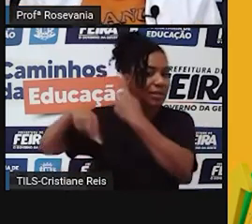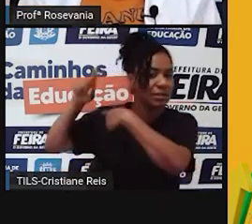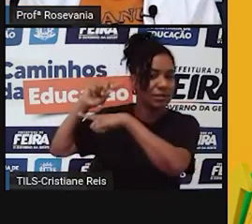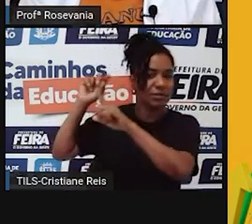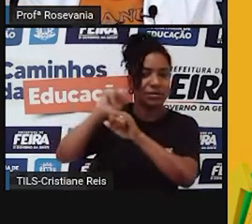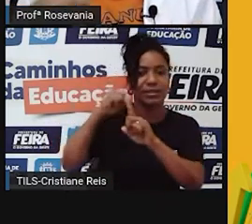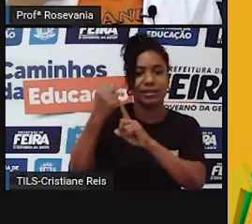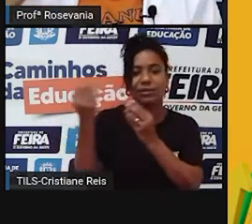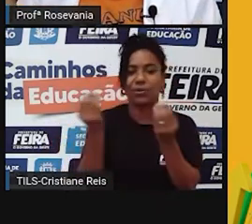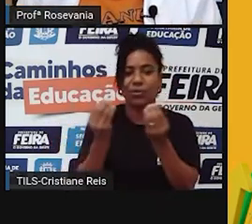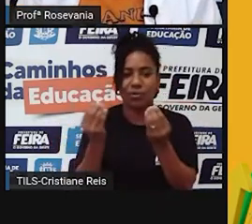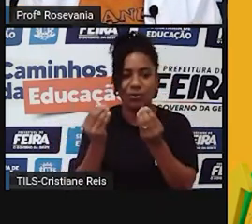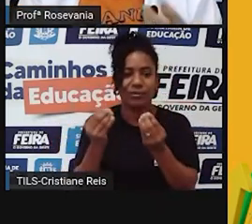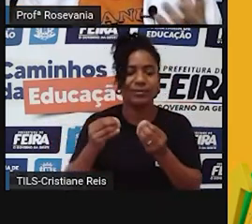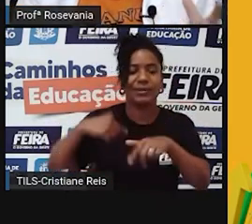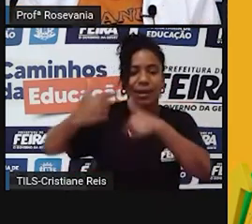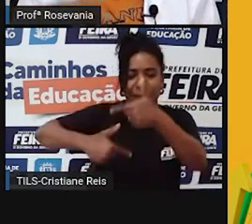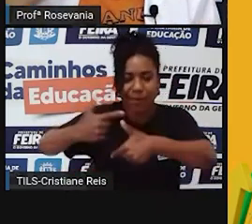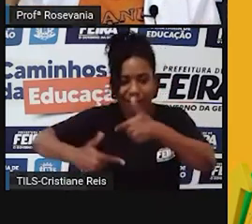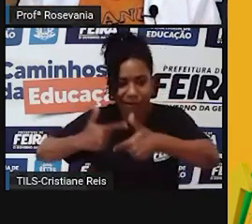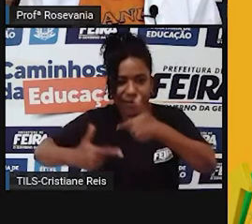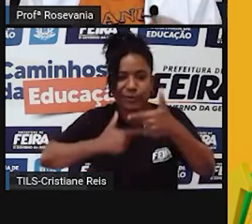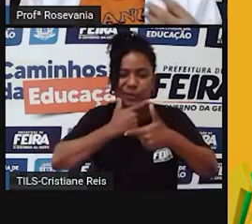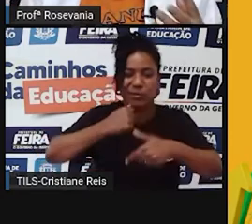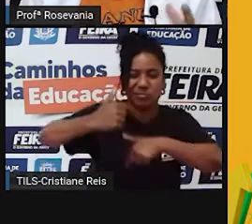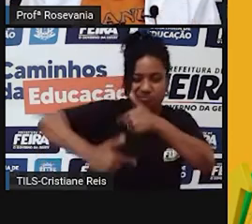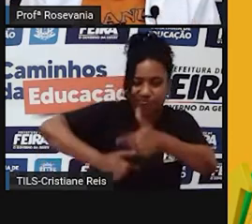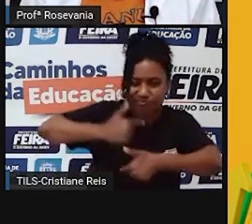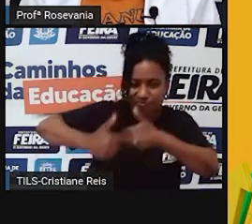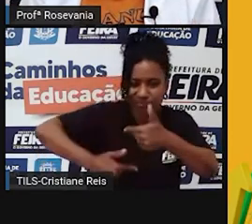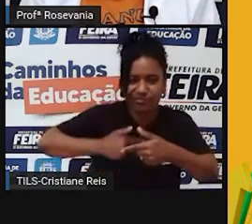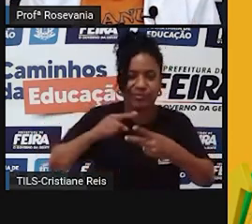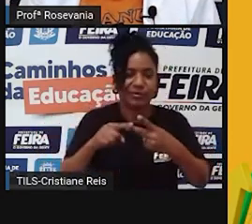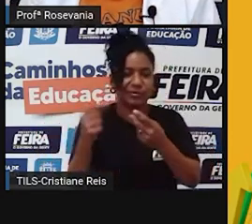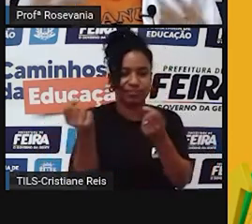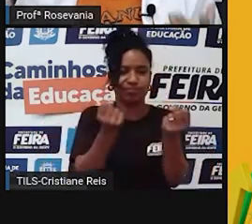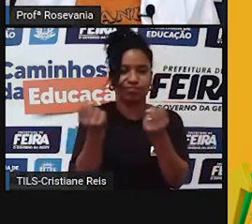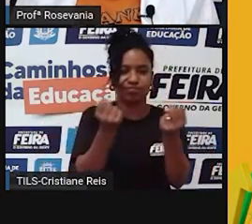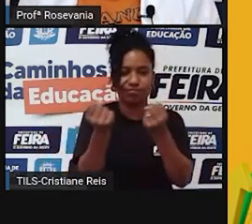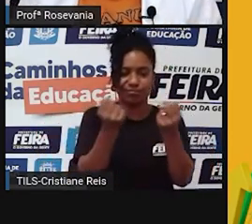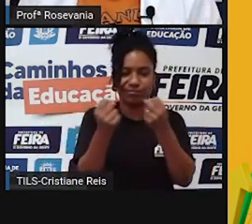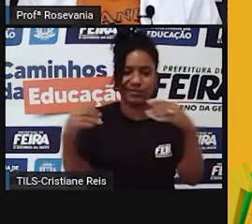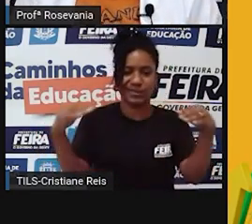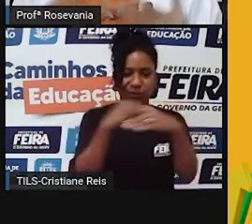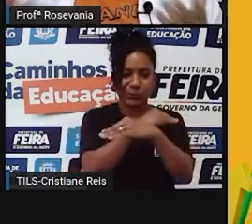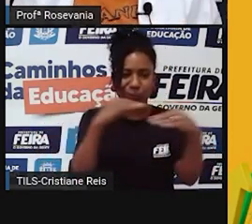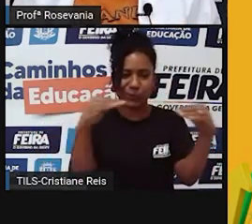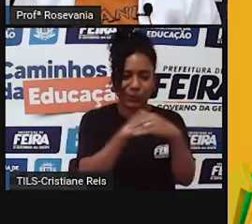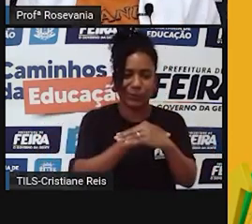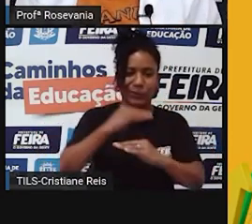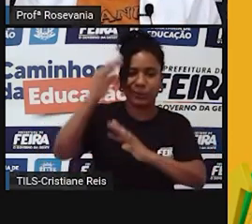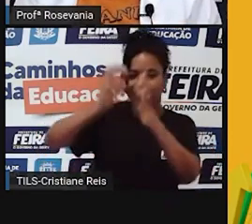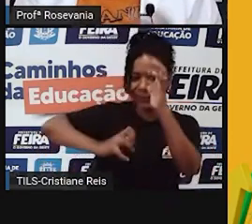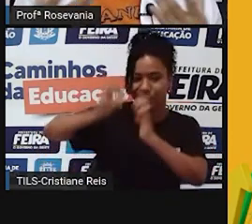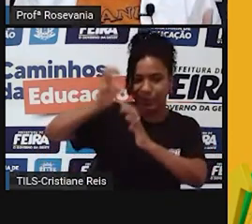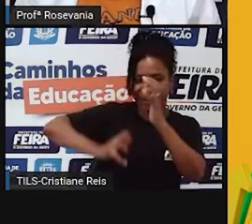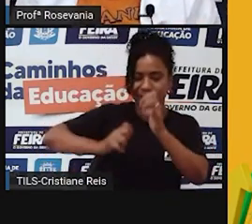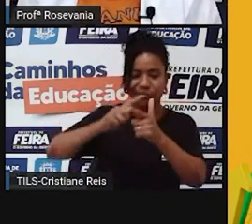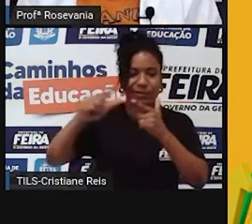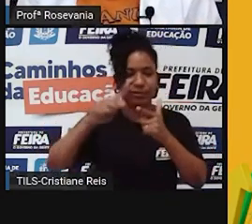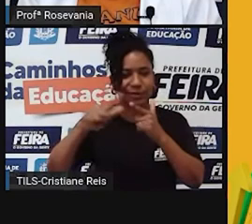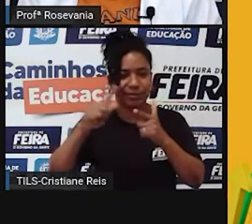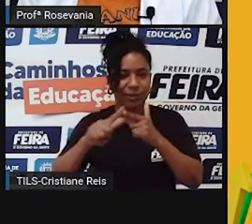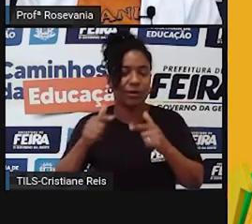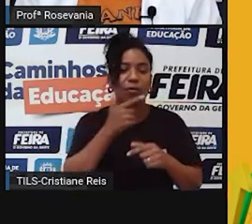mais em acidente de trânsito, com brigas, com, sei lá, uma série de outras coisas, era o homem mesmo porque ele saía para trabalhar, ele estava